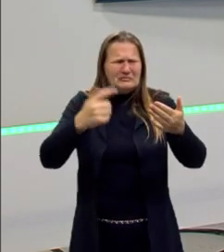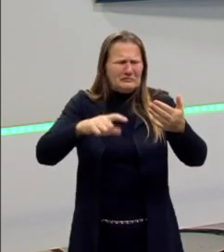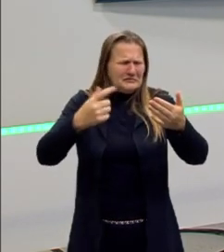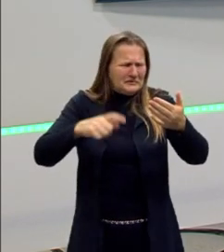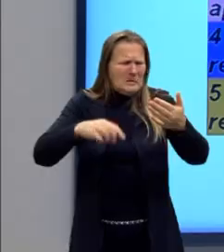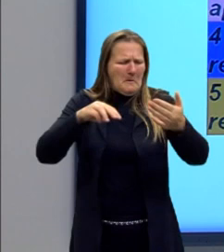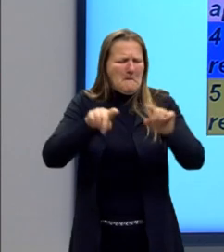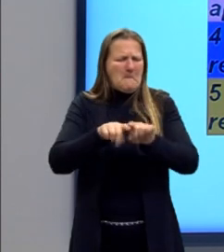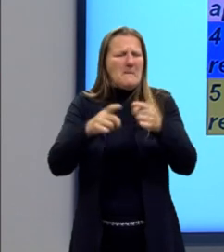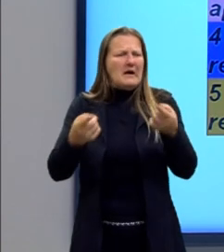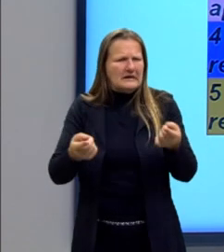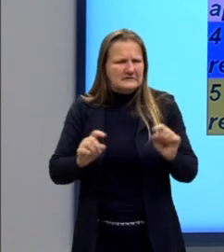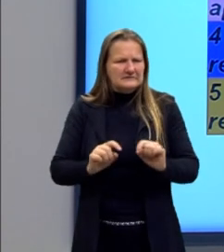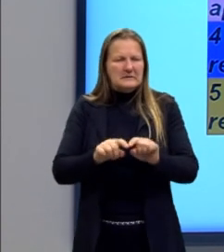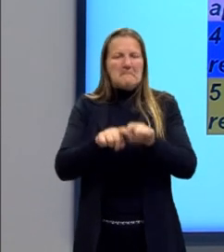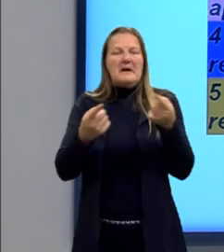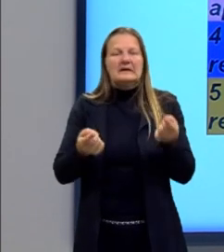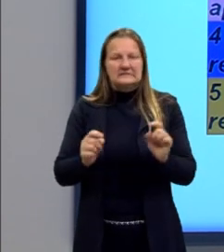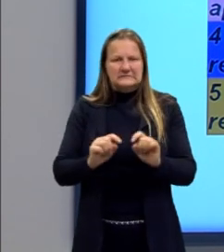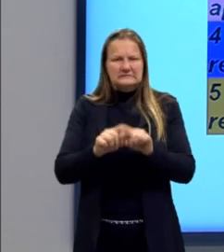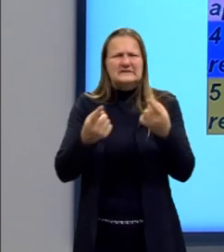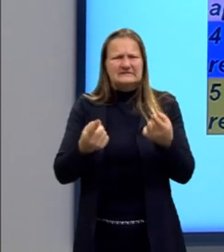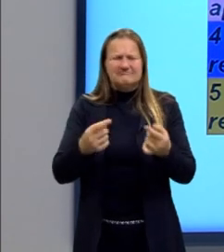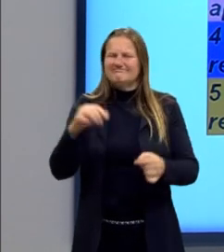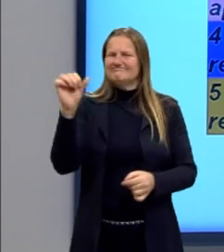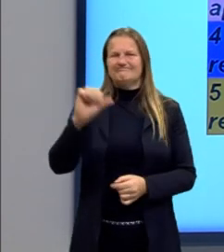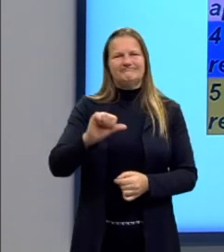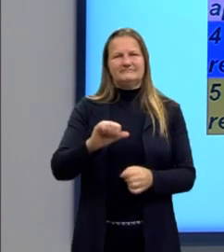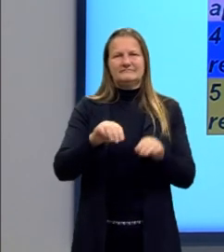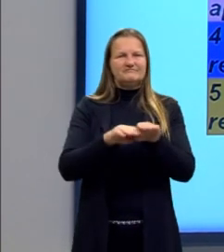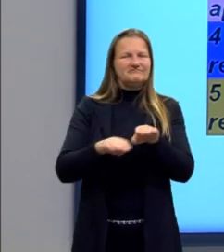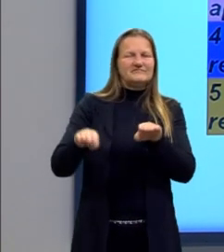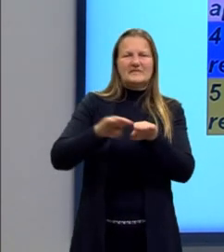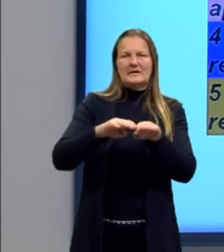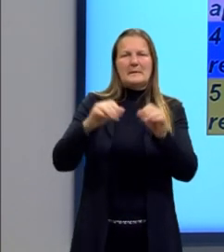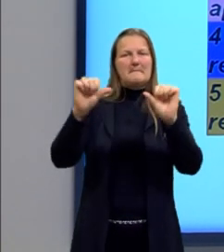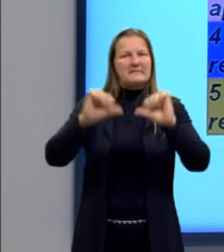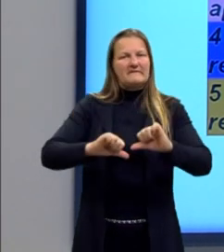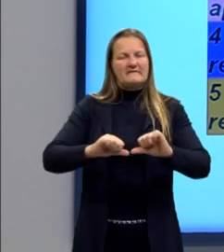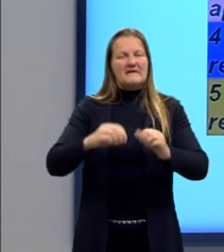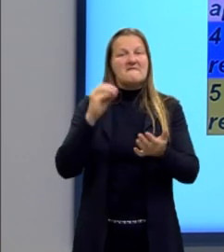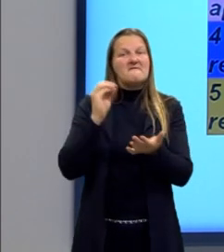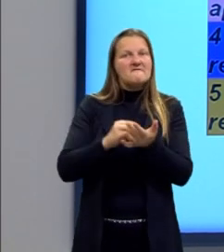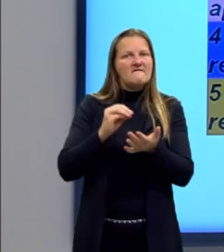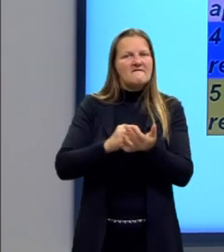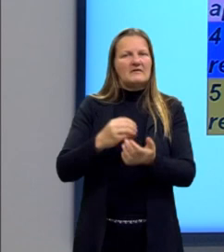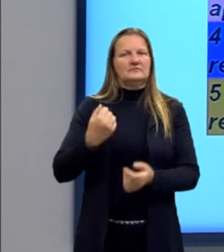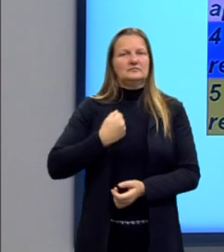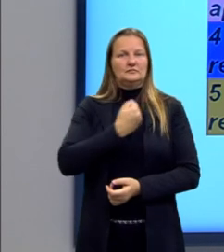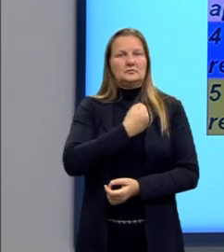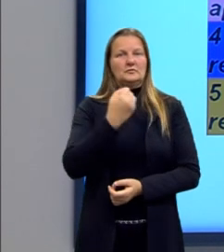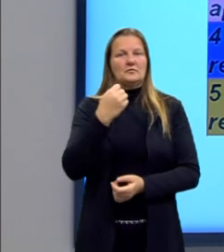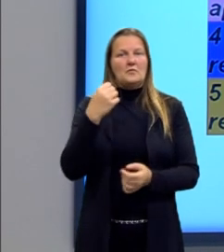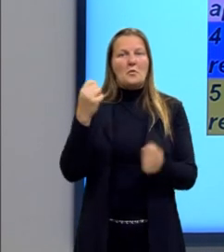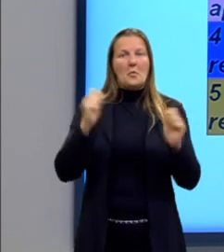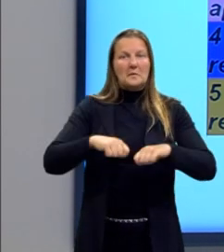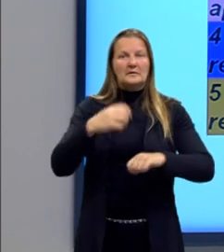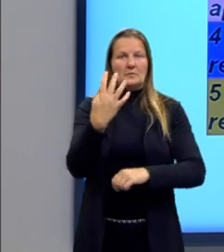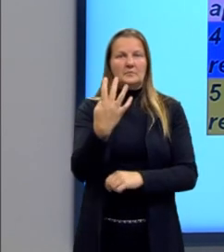Então, eu vou pecar dentro dos níveis da competência 4. No nível 3,